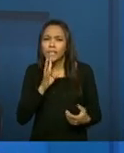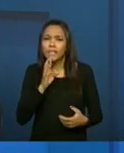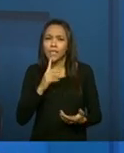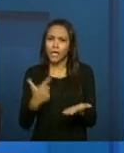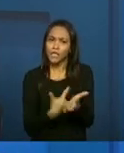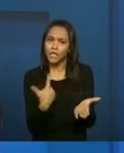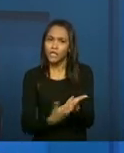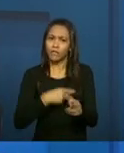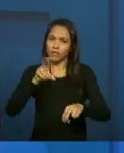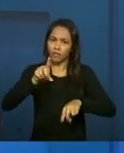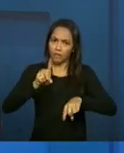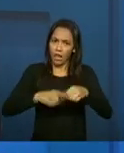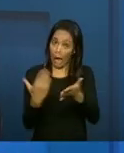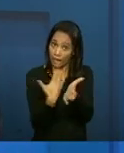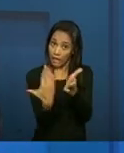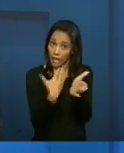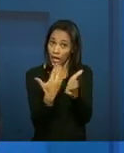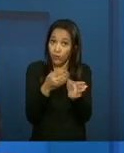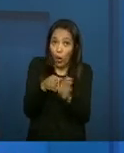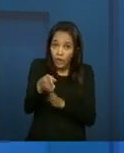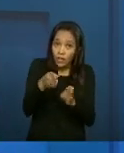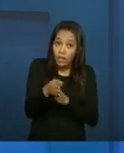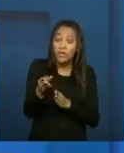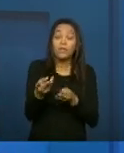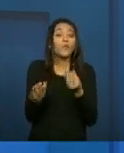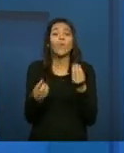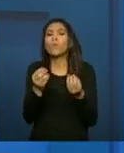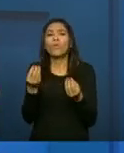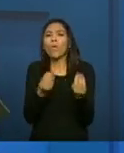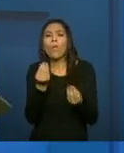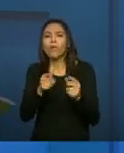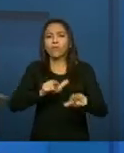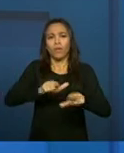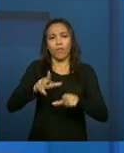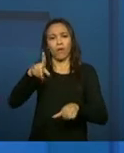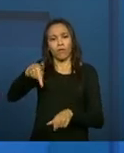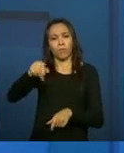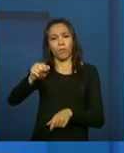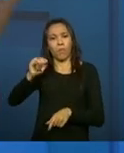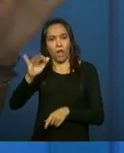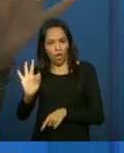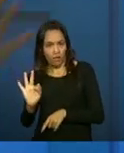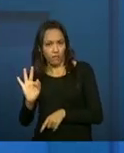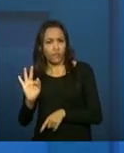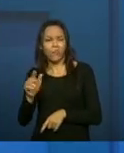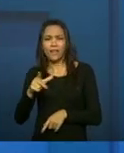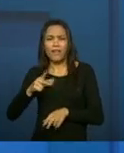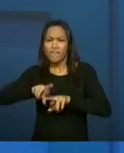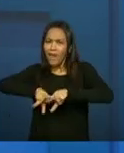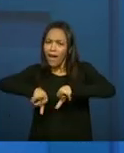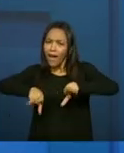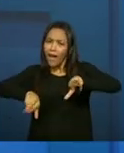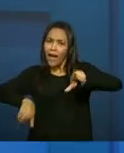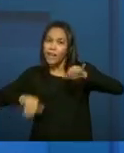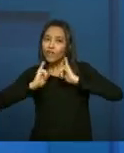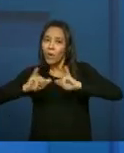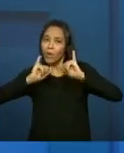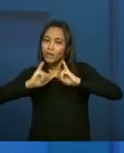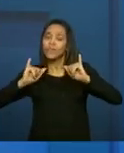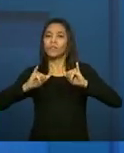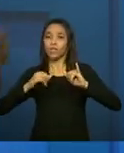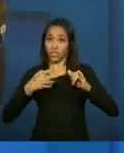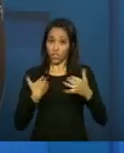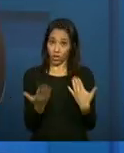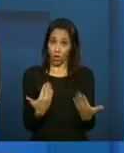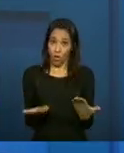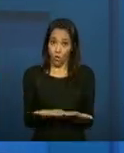nós temos o caderno de orientações técnicas do PAIF, por meio do qual é possível obter todas essas informações sobre as quais nós conversamos aqui,